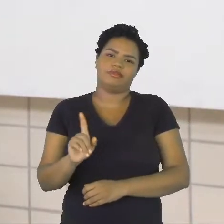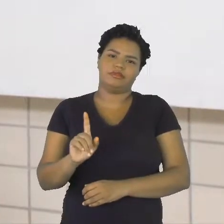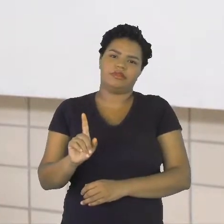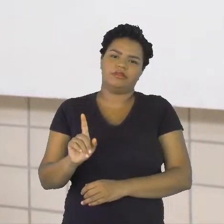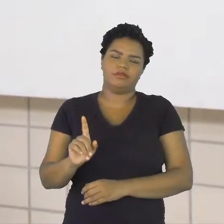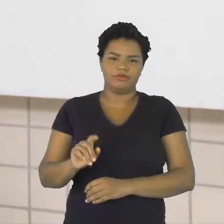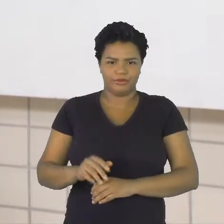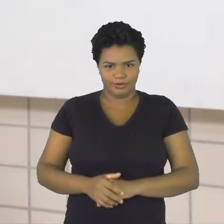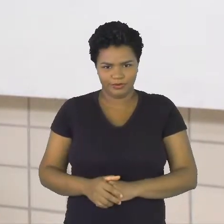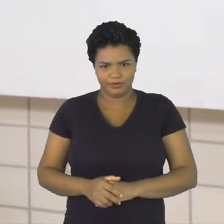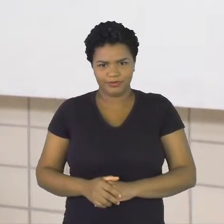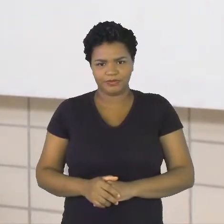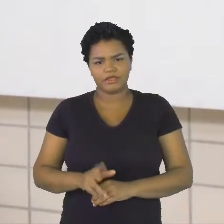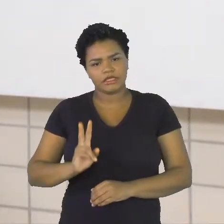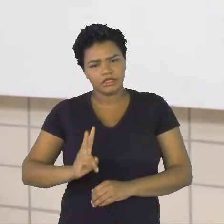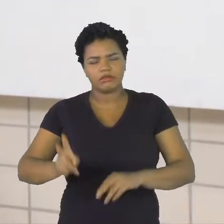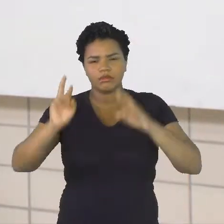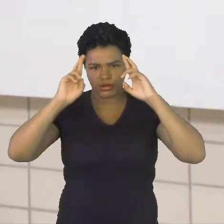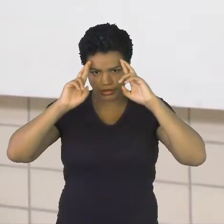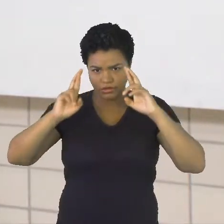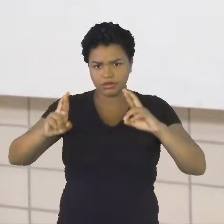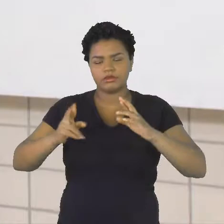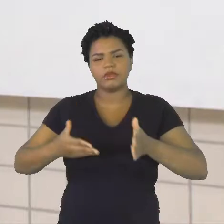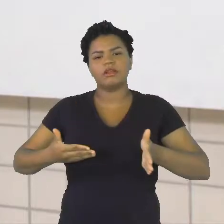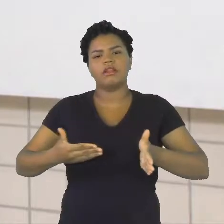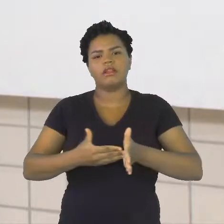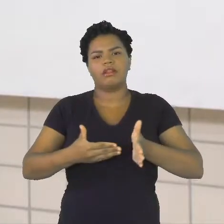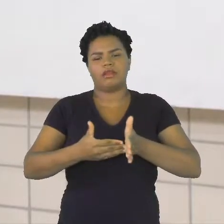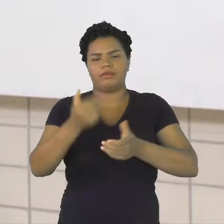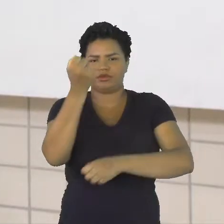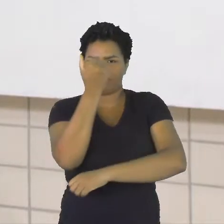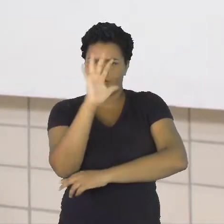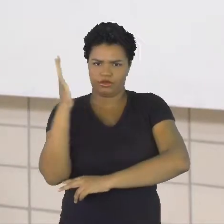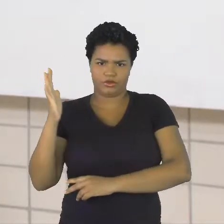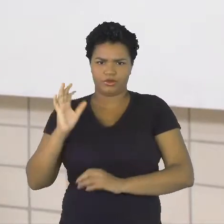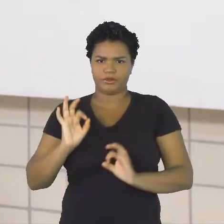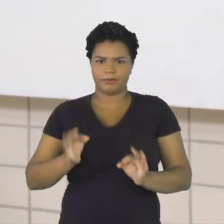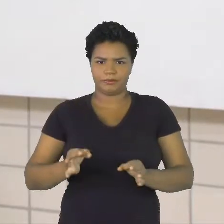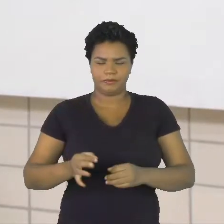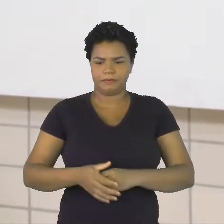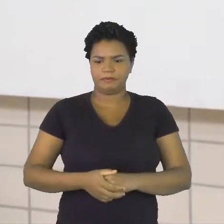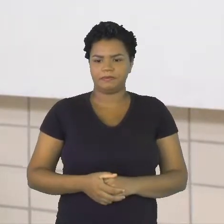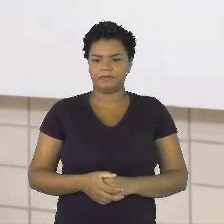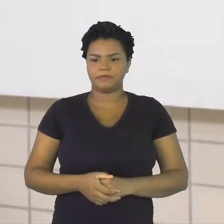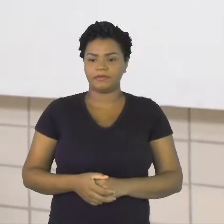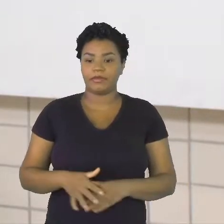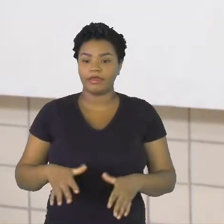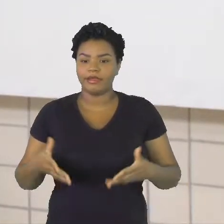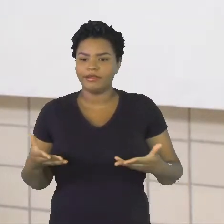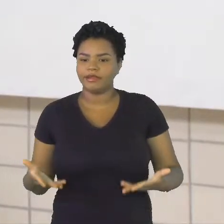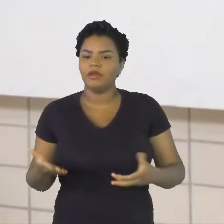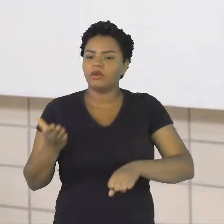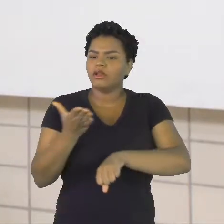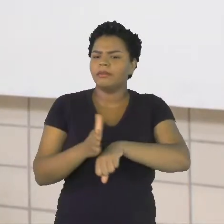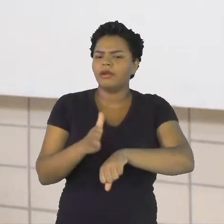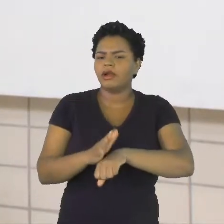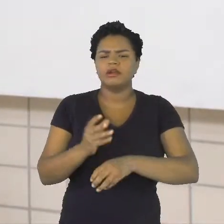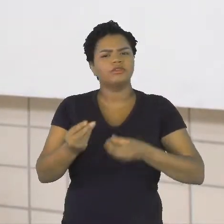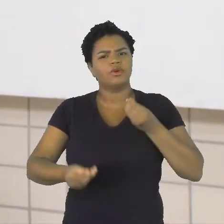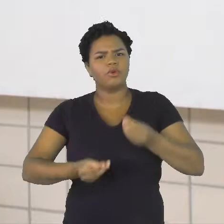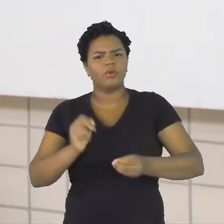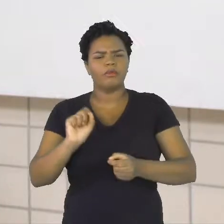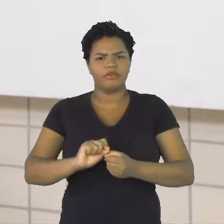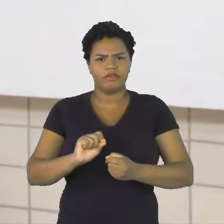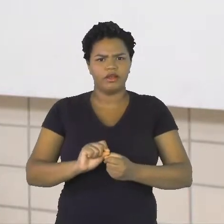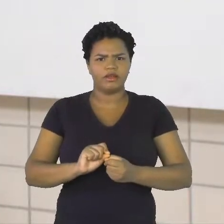natureza, sempre respeitando o limite da natureza, tá? Bom, meninos, e na prática, como que é feito